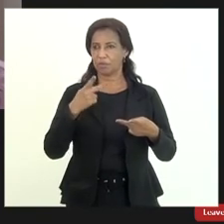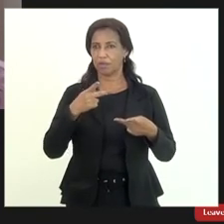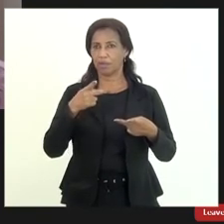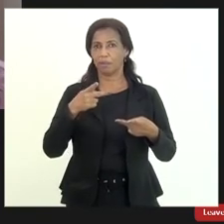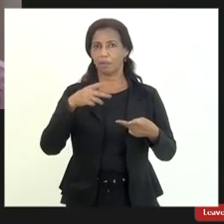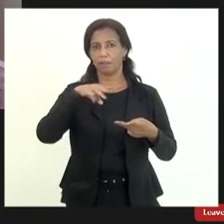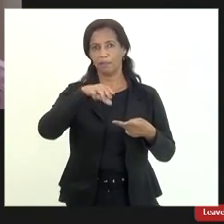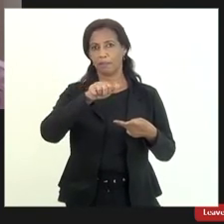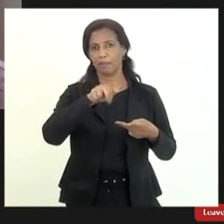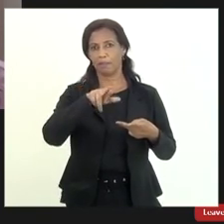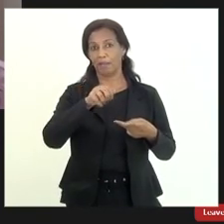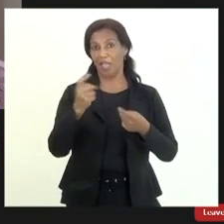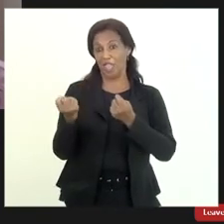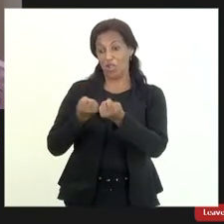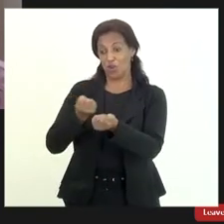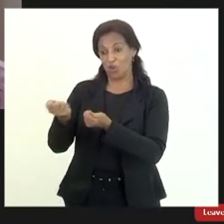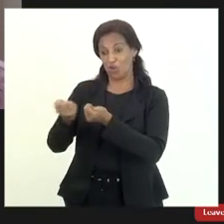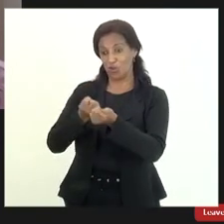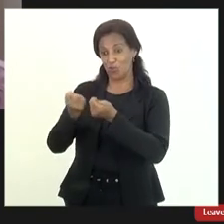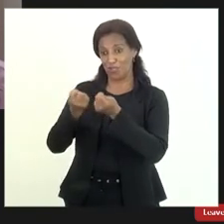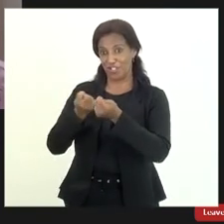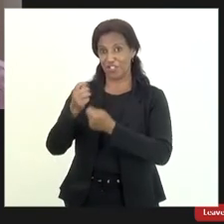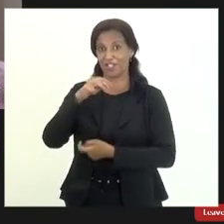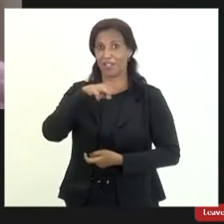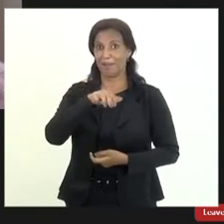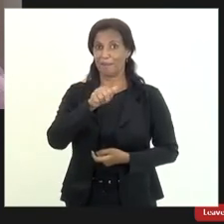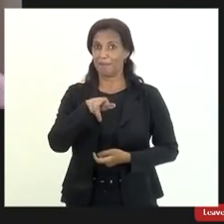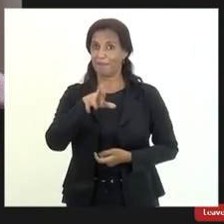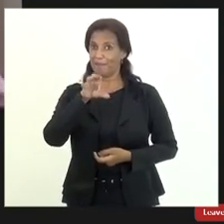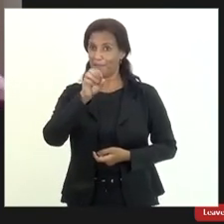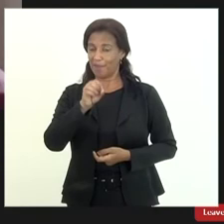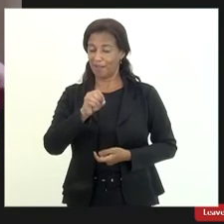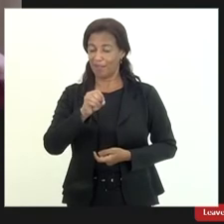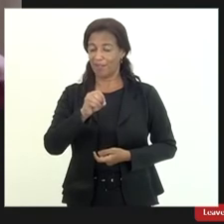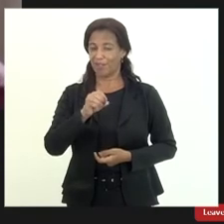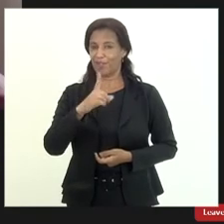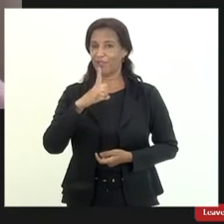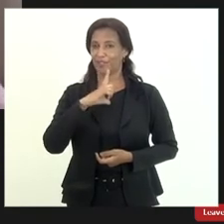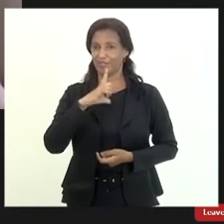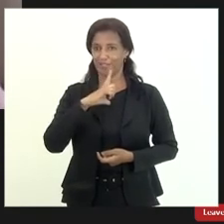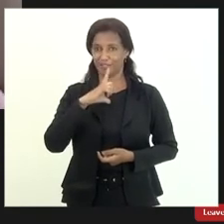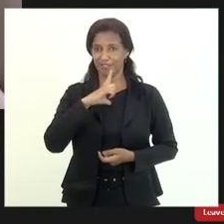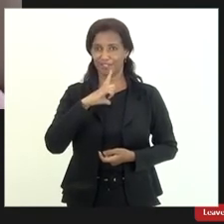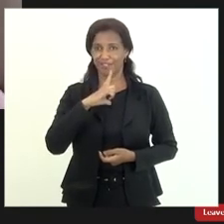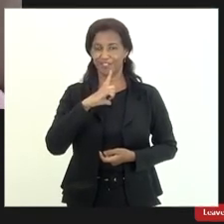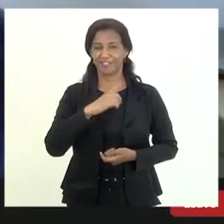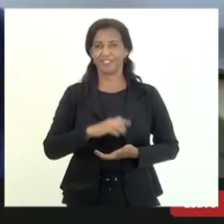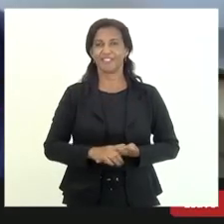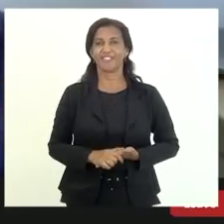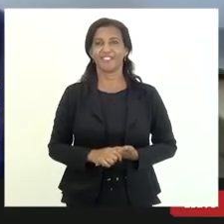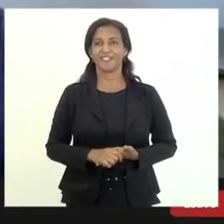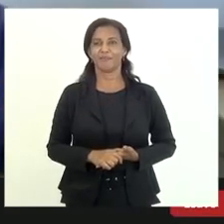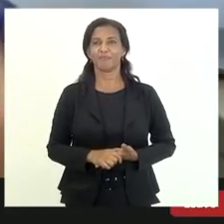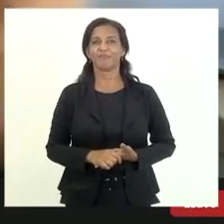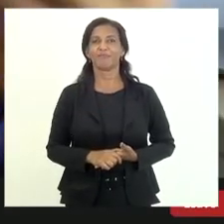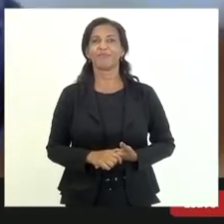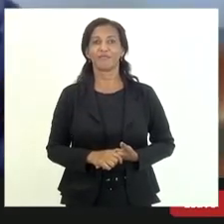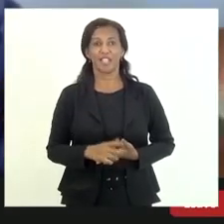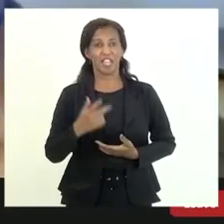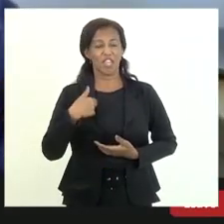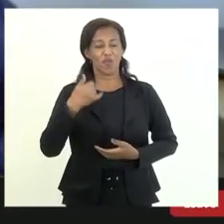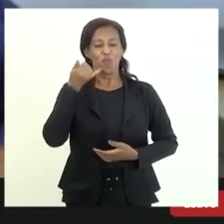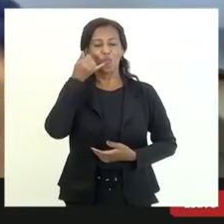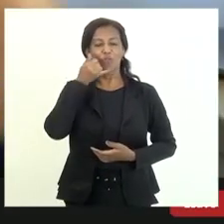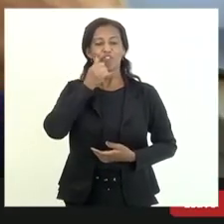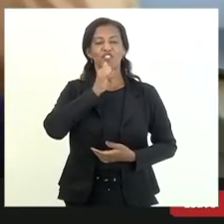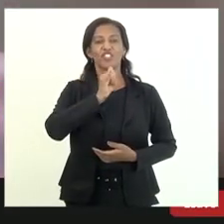do deputado não do economista Mauro Osório eu tenho uma uma função viu Eleão mas de profetizar